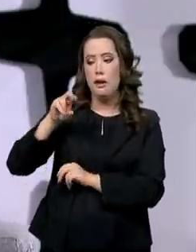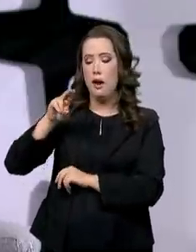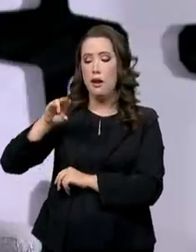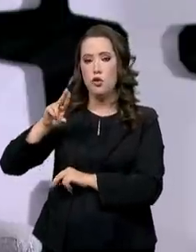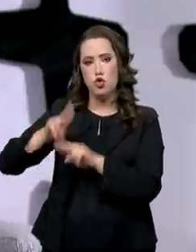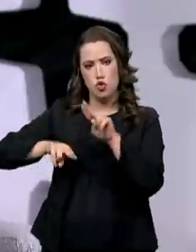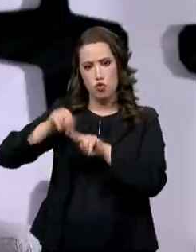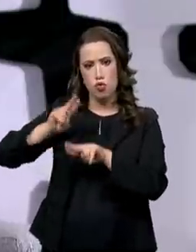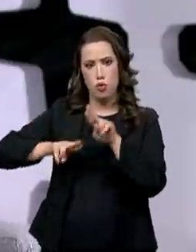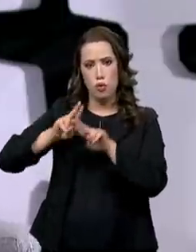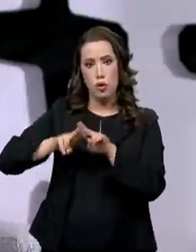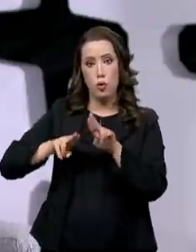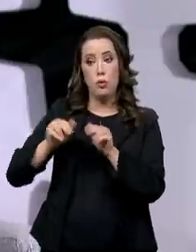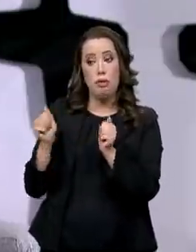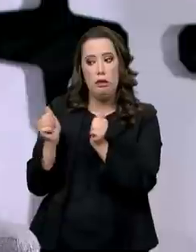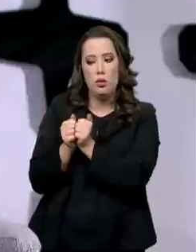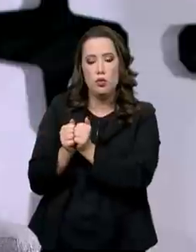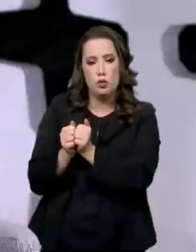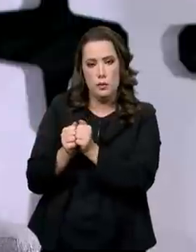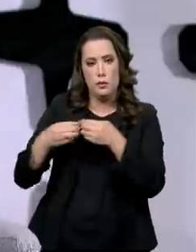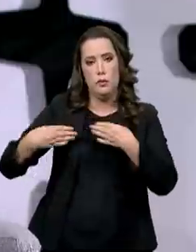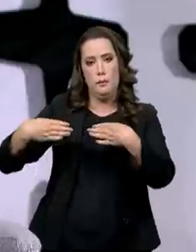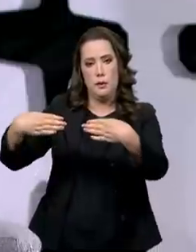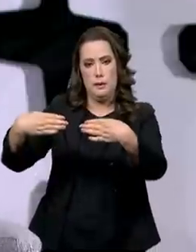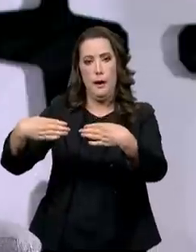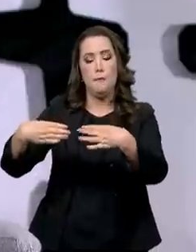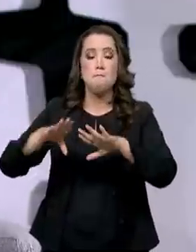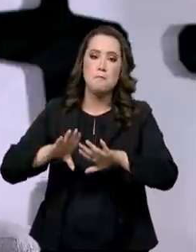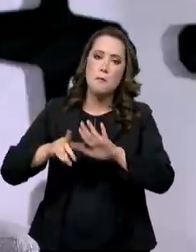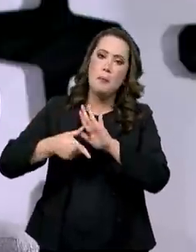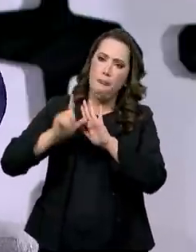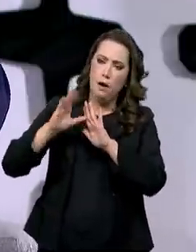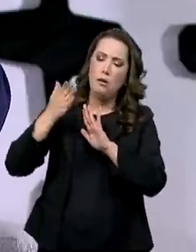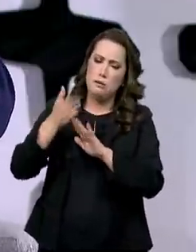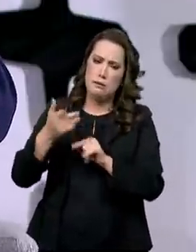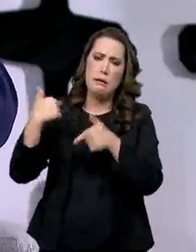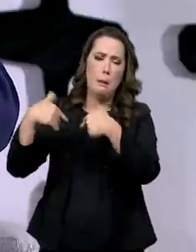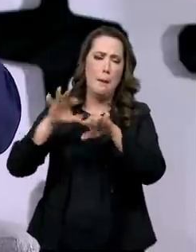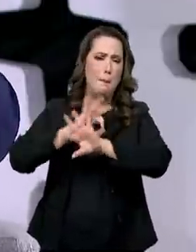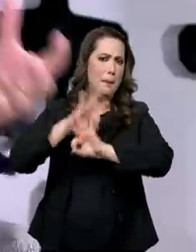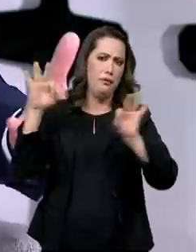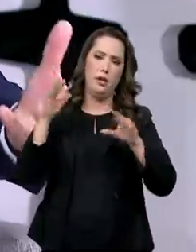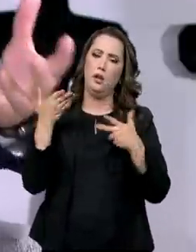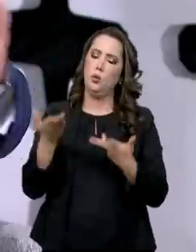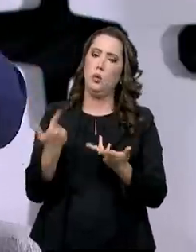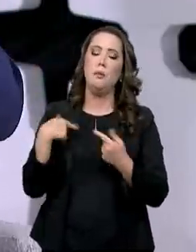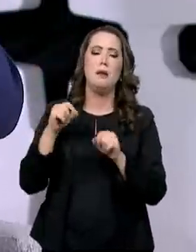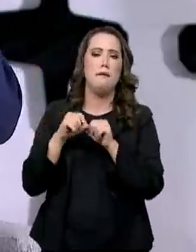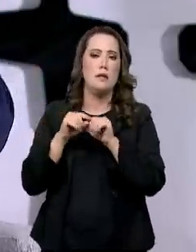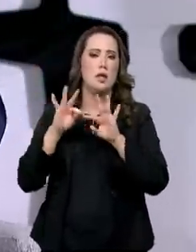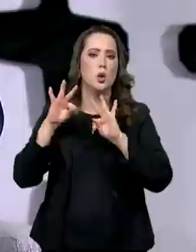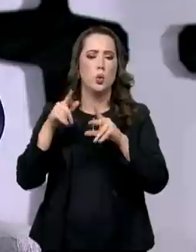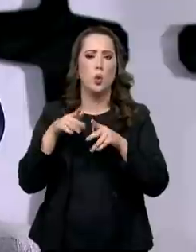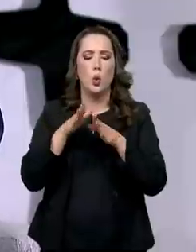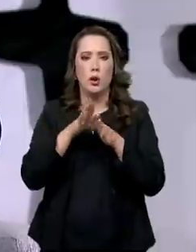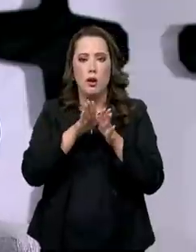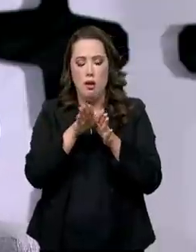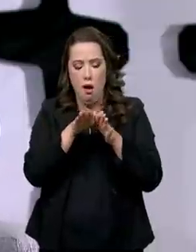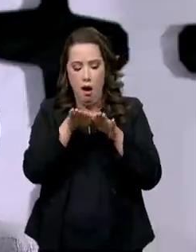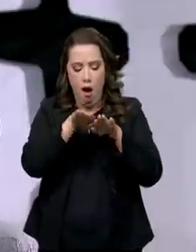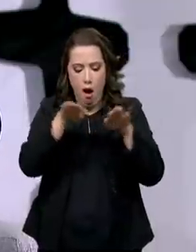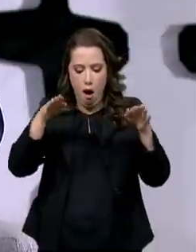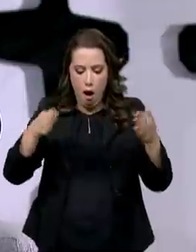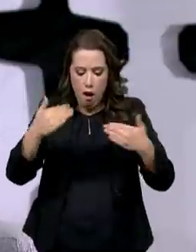Correios faziam parte do Ministério. Então, eles fizeram um trabalho sensacional lá desde o começo para fazer toda a embalagem e a